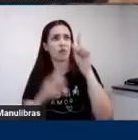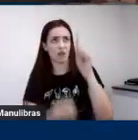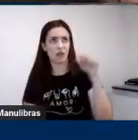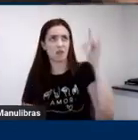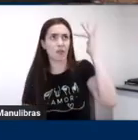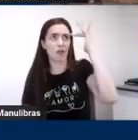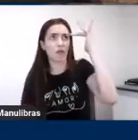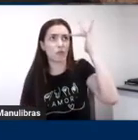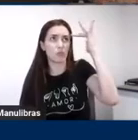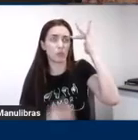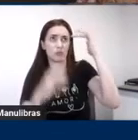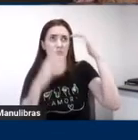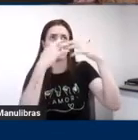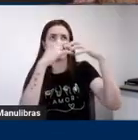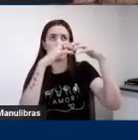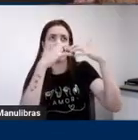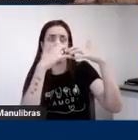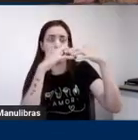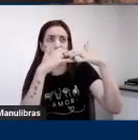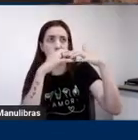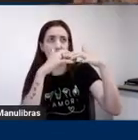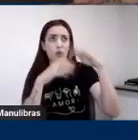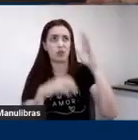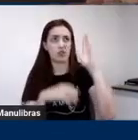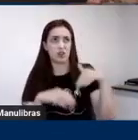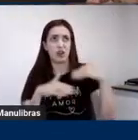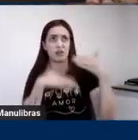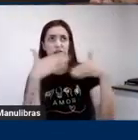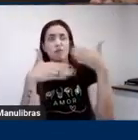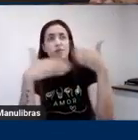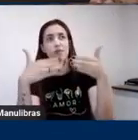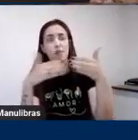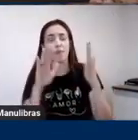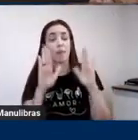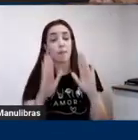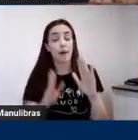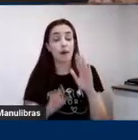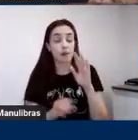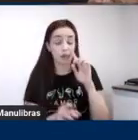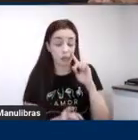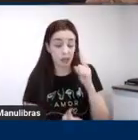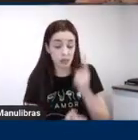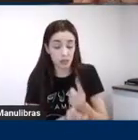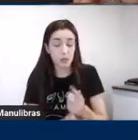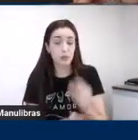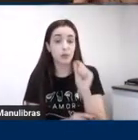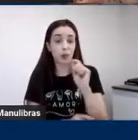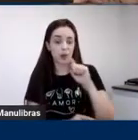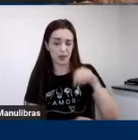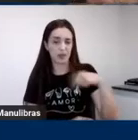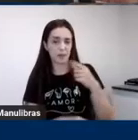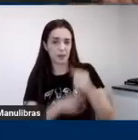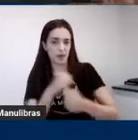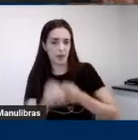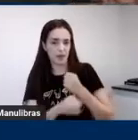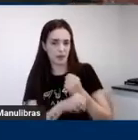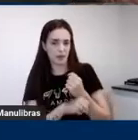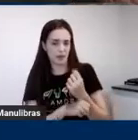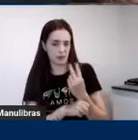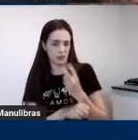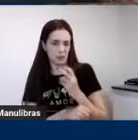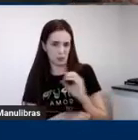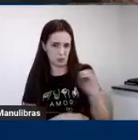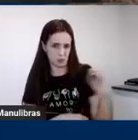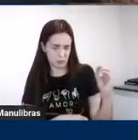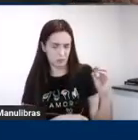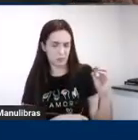acaba, quando o cérebro termina essa maturação. Mas a gente descobriu depois dos anos 2000, uma área do cérebro,